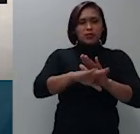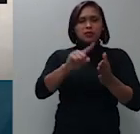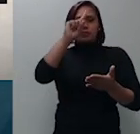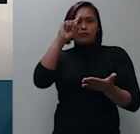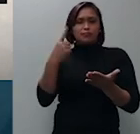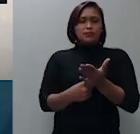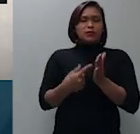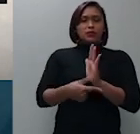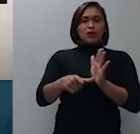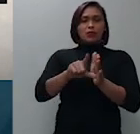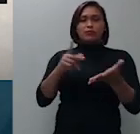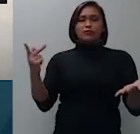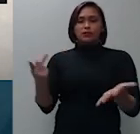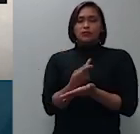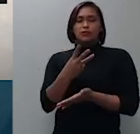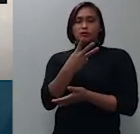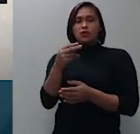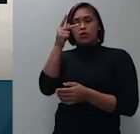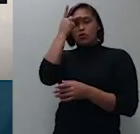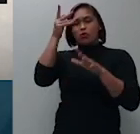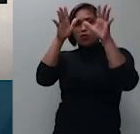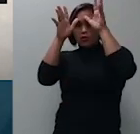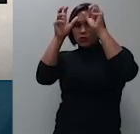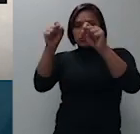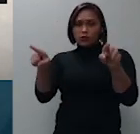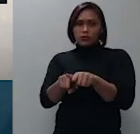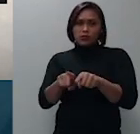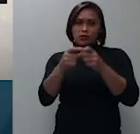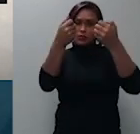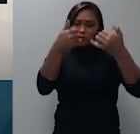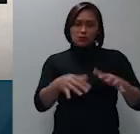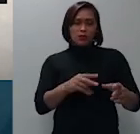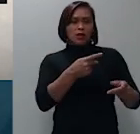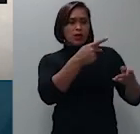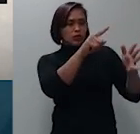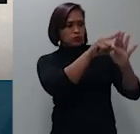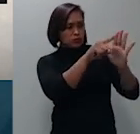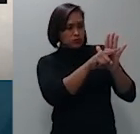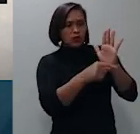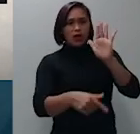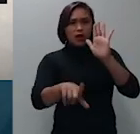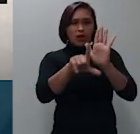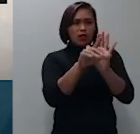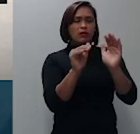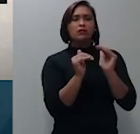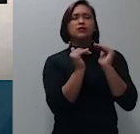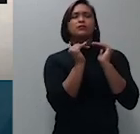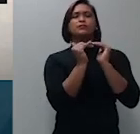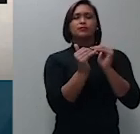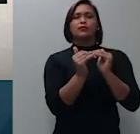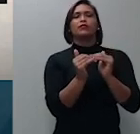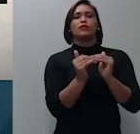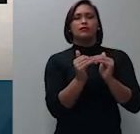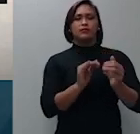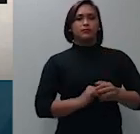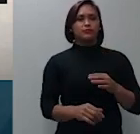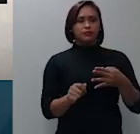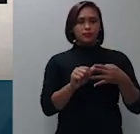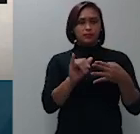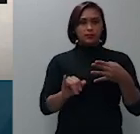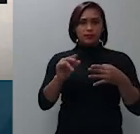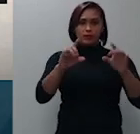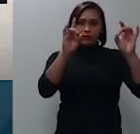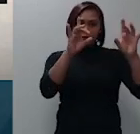terceiros já que para tais hipóteses a lei procedimental estabeleceu o agravo destarte arrematou